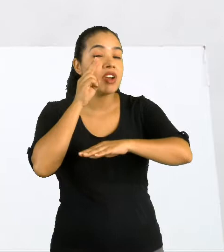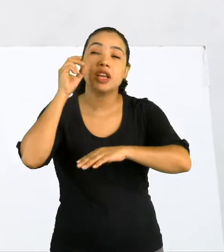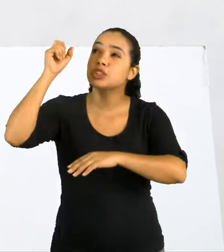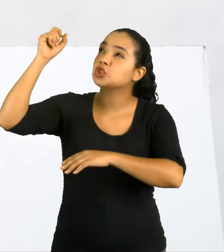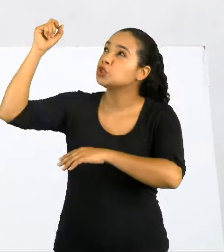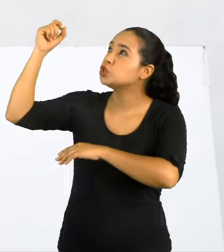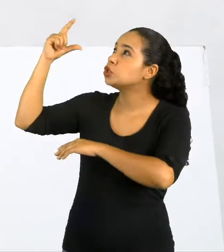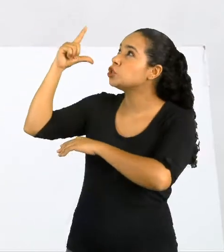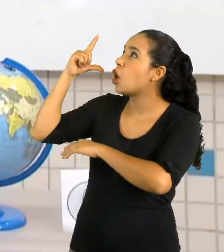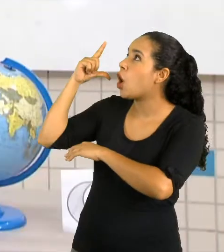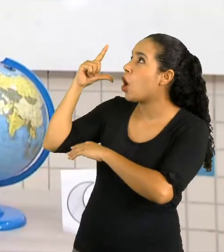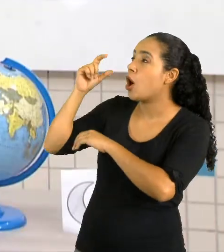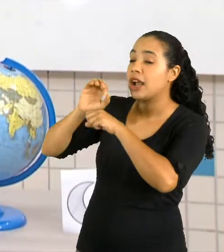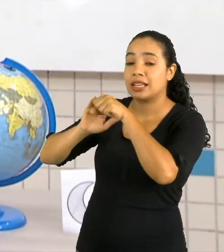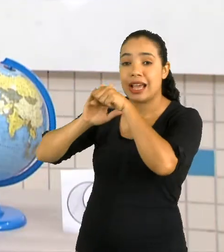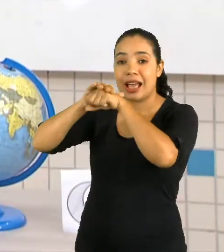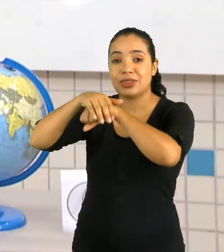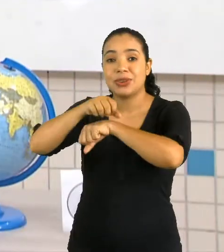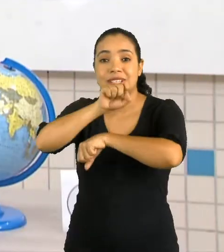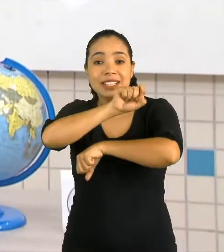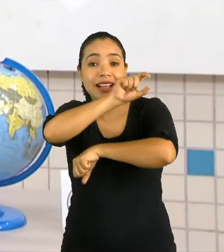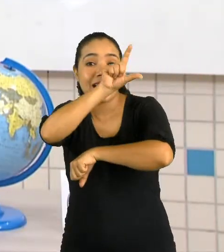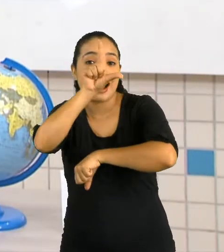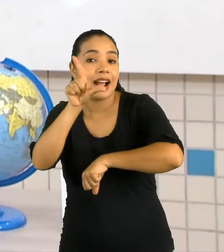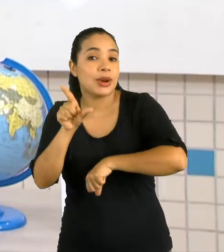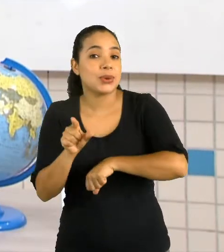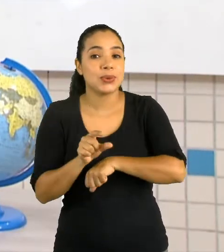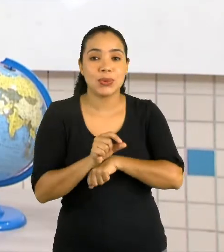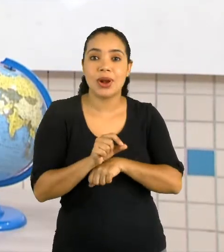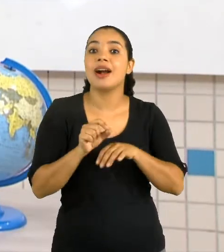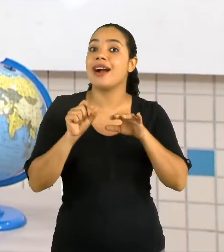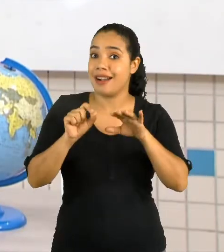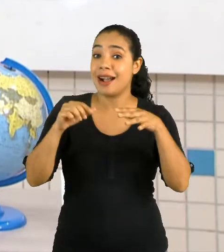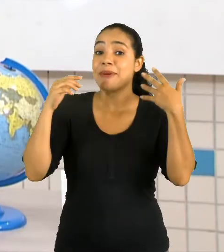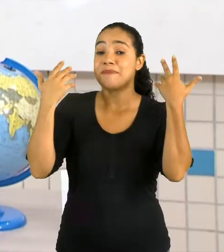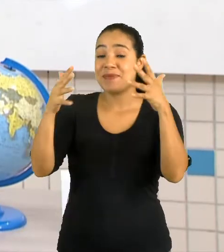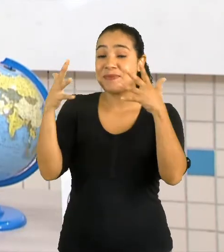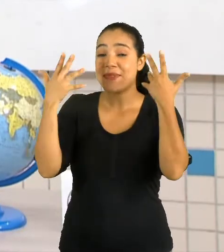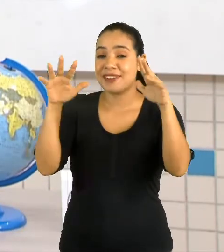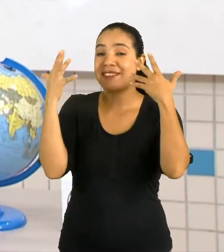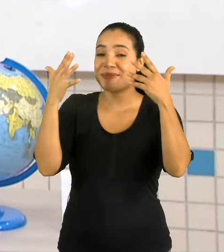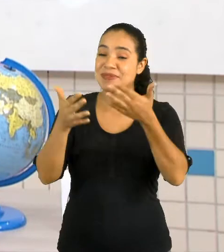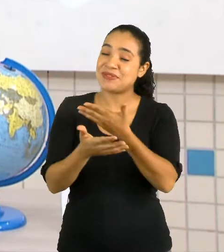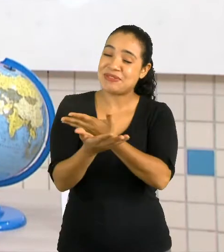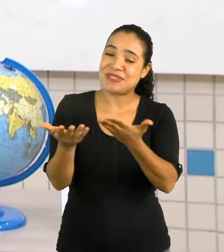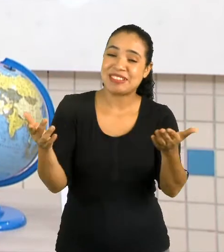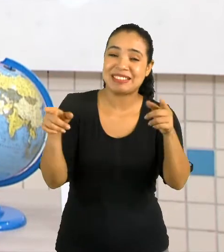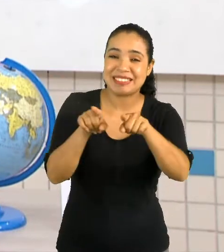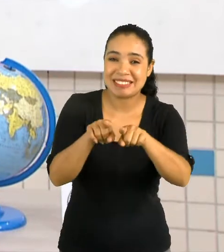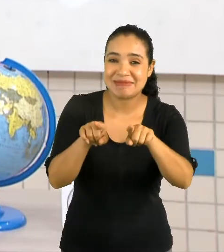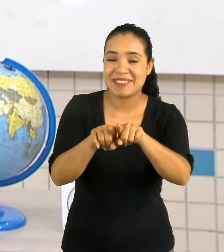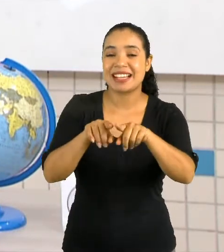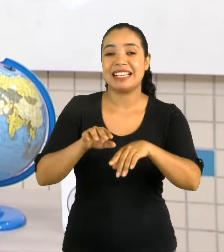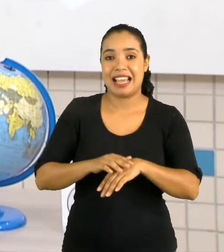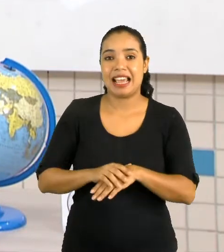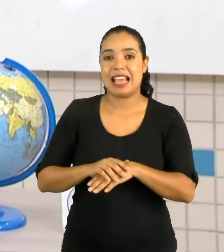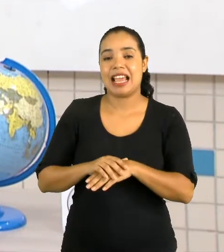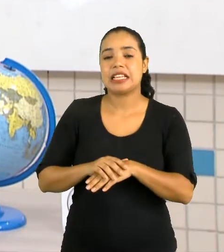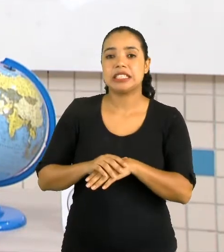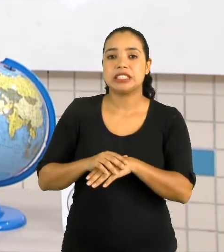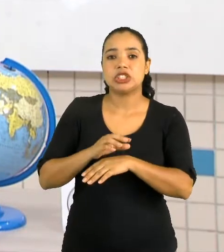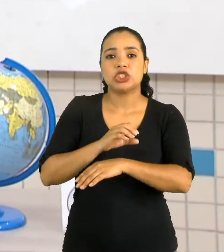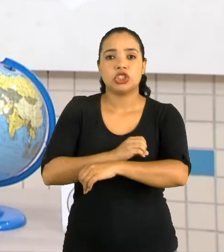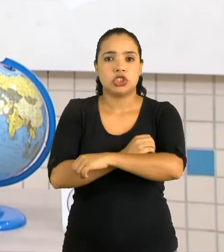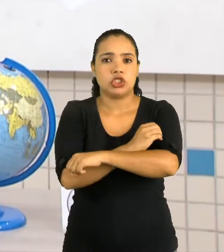noite, a lua. Isso! Muito bem, Malu. Parabéns a vocês também, crianças. O dia e a noite